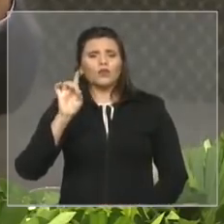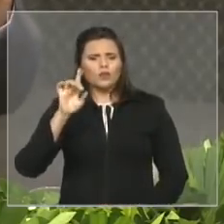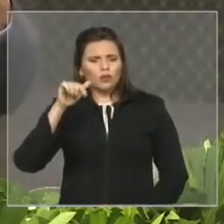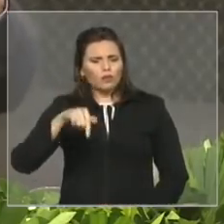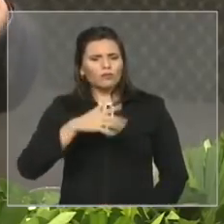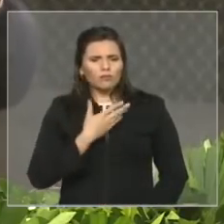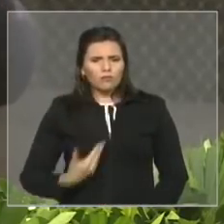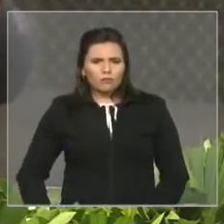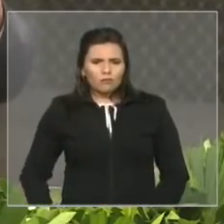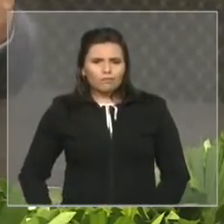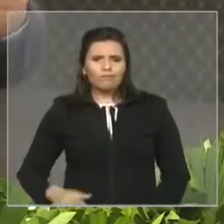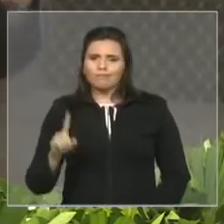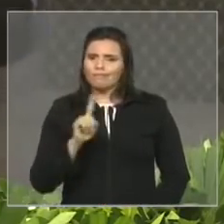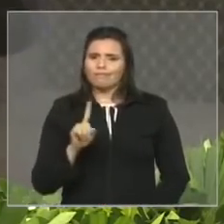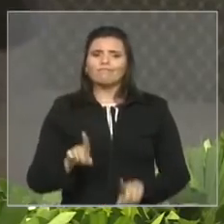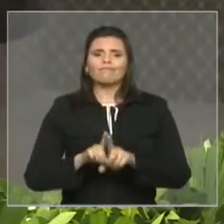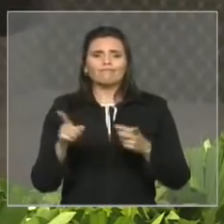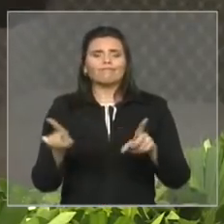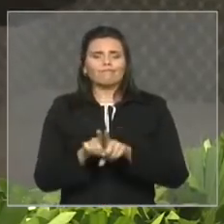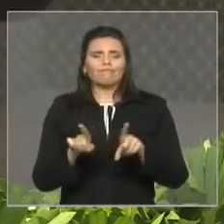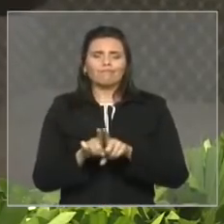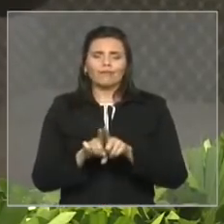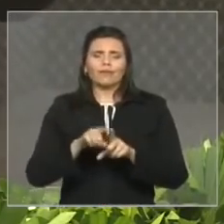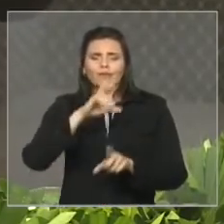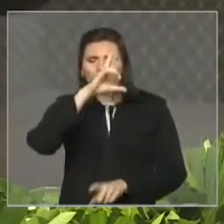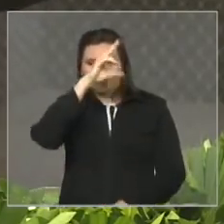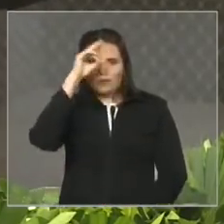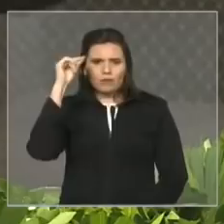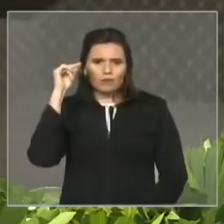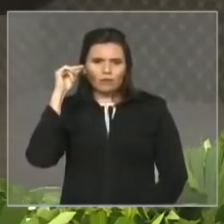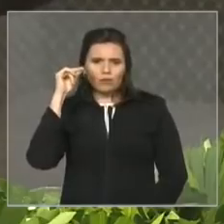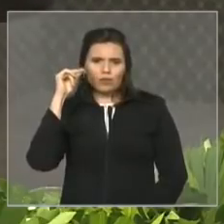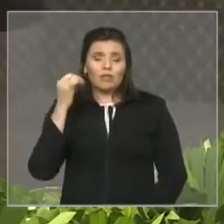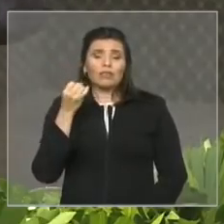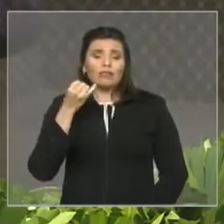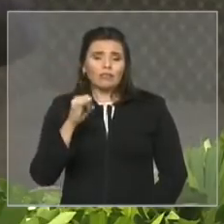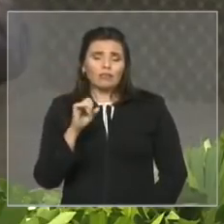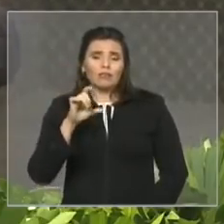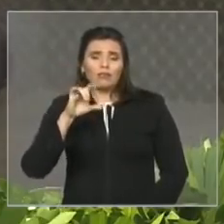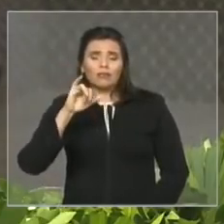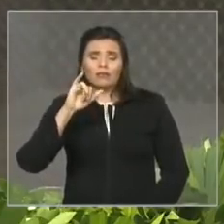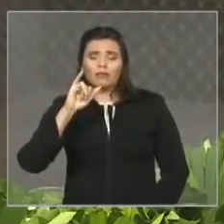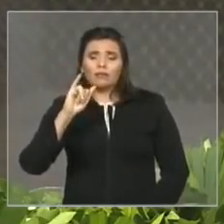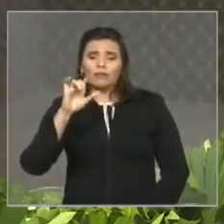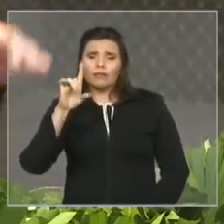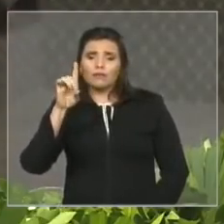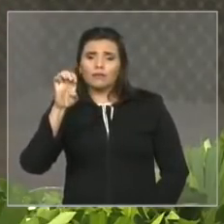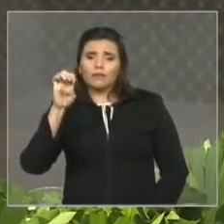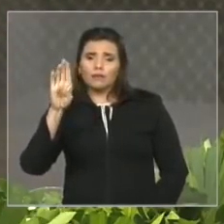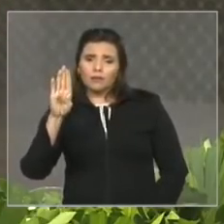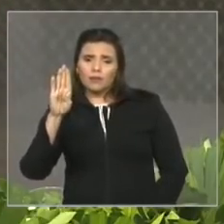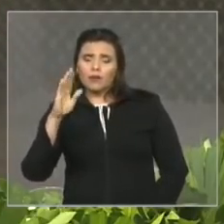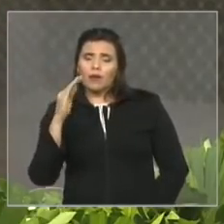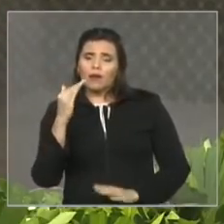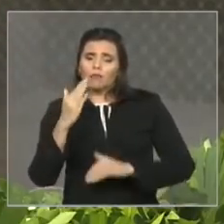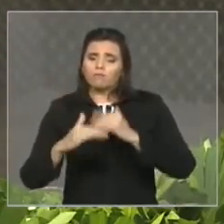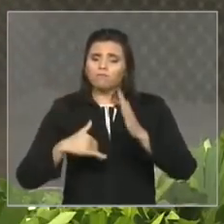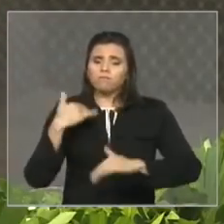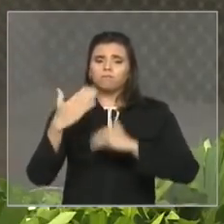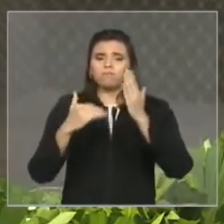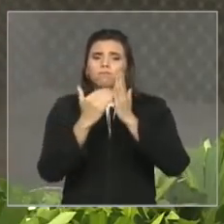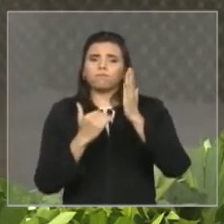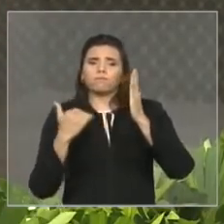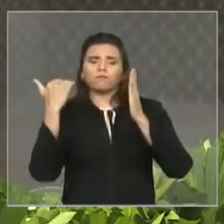conseguiremos ter uma educação que garanta dignidade e igualdade ao nosso povo no momento em que nós